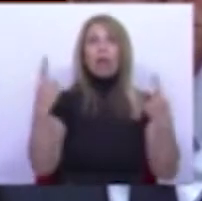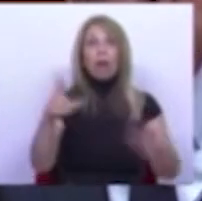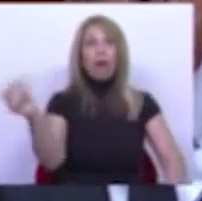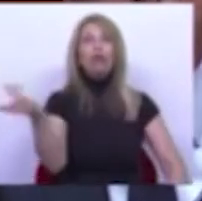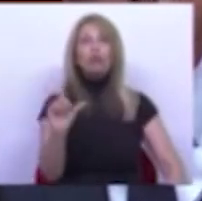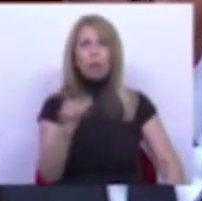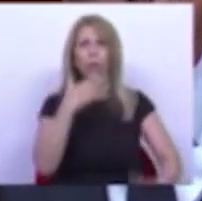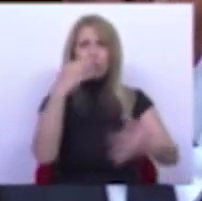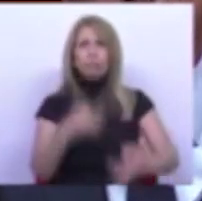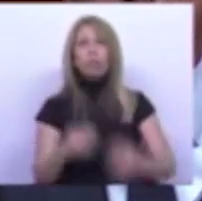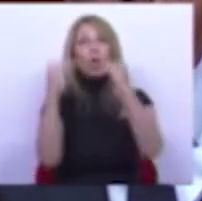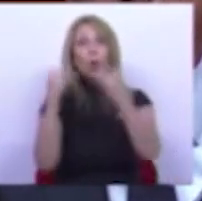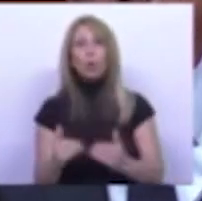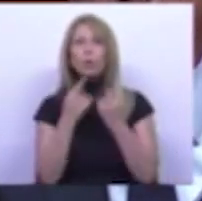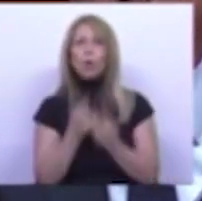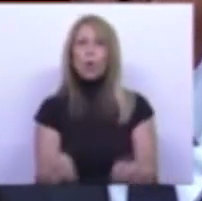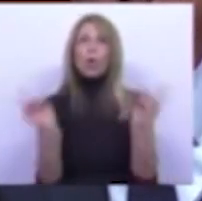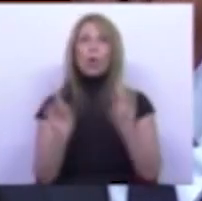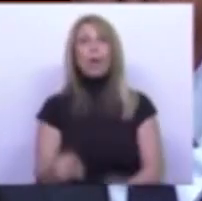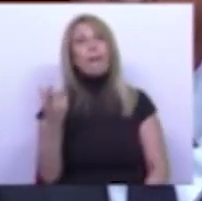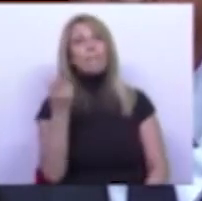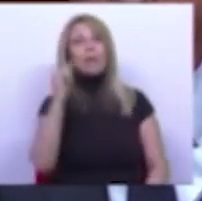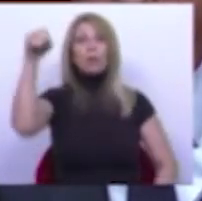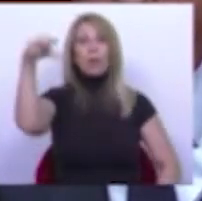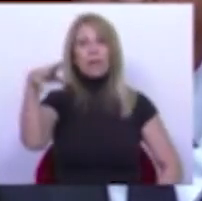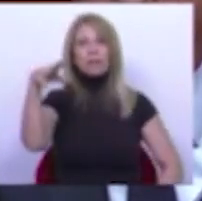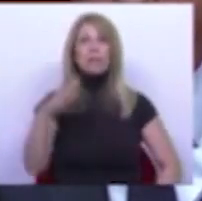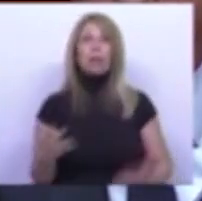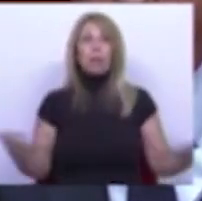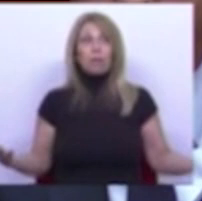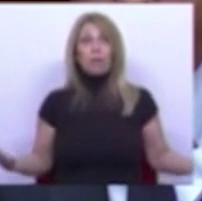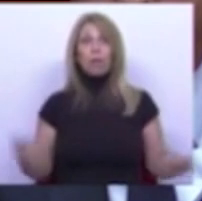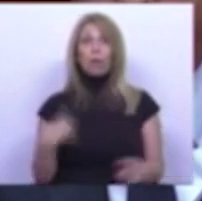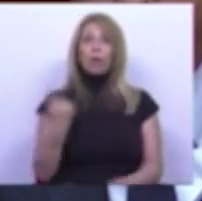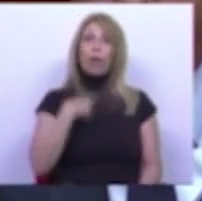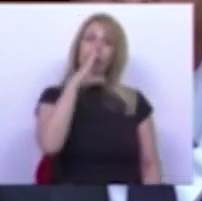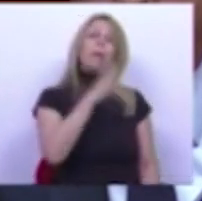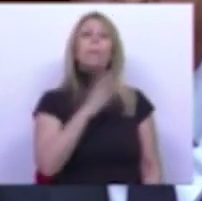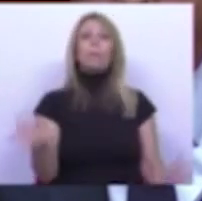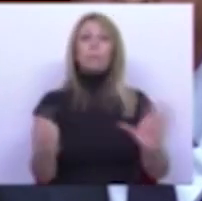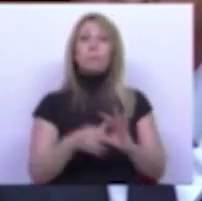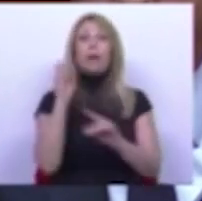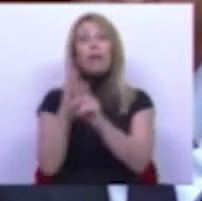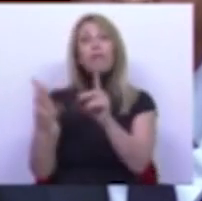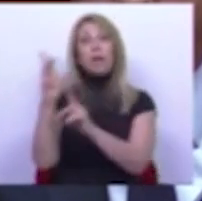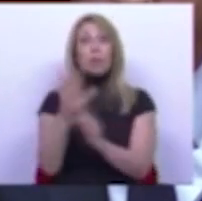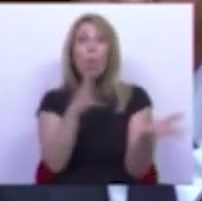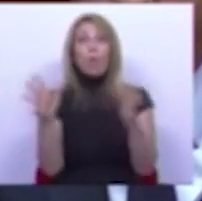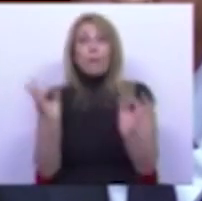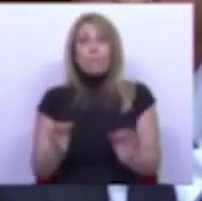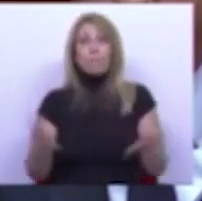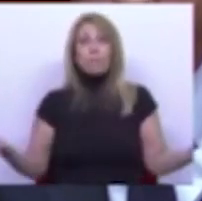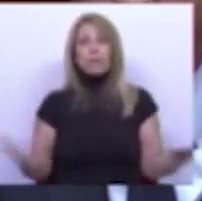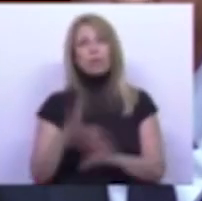probabilidade, uma nova redução do preço da eletricidade. Portanto, estamos a agir na inflação onde é necessário agir, que é